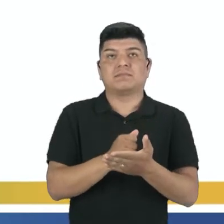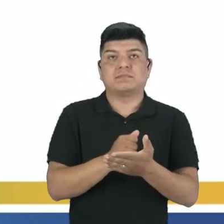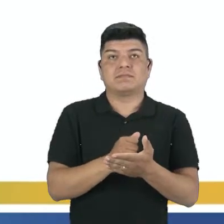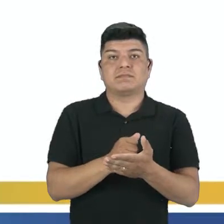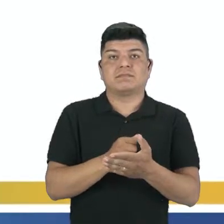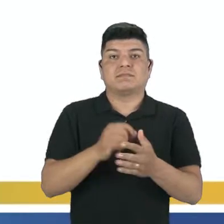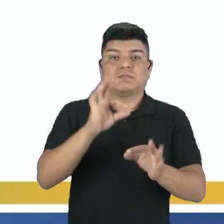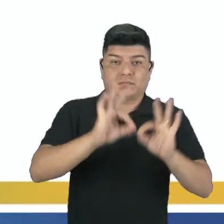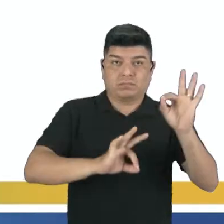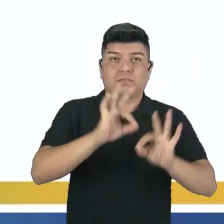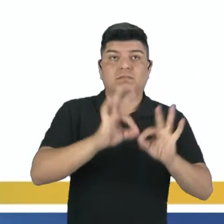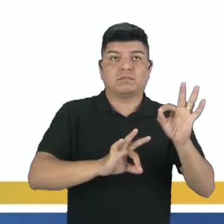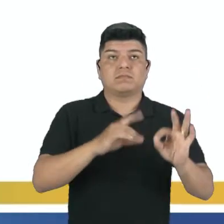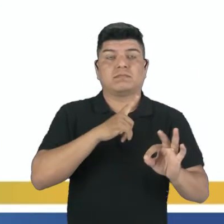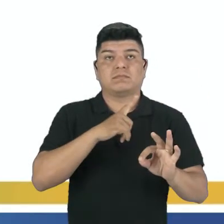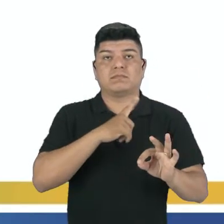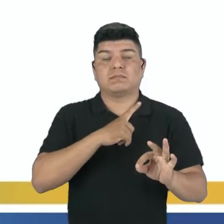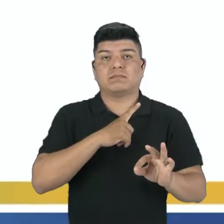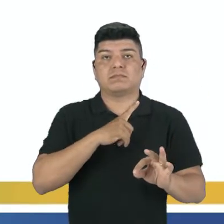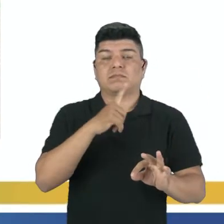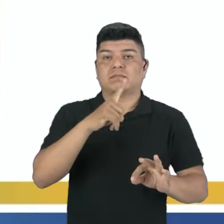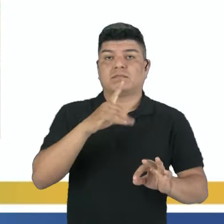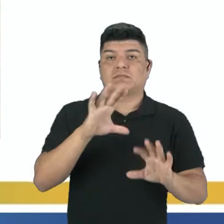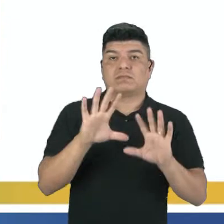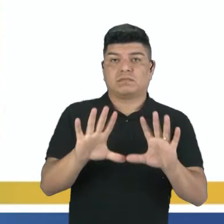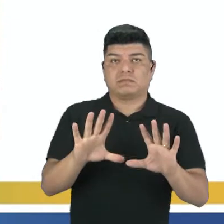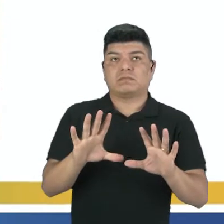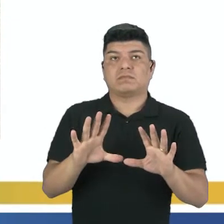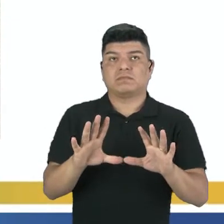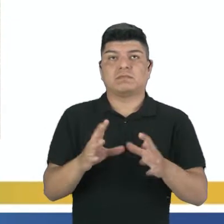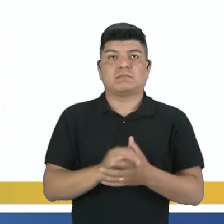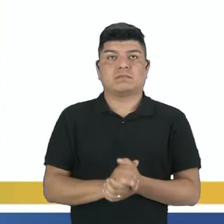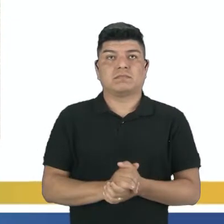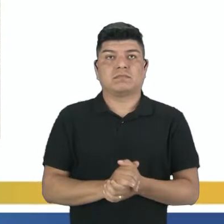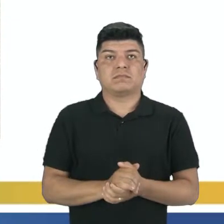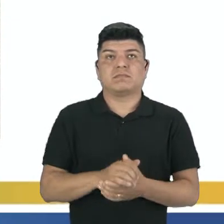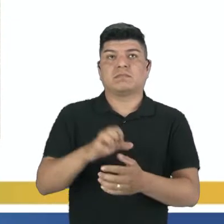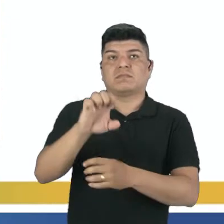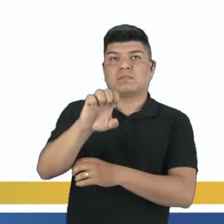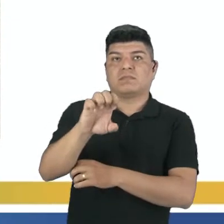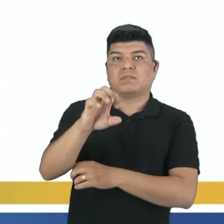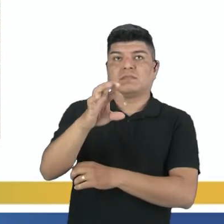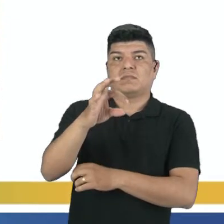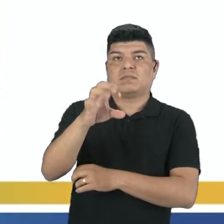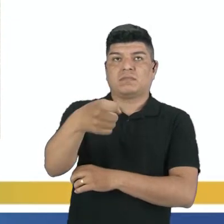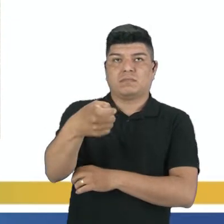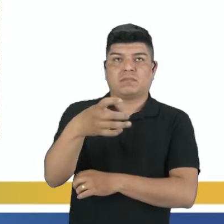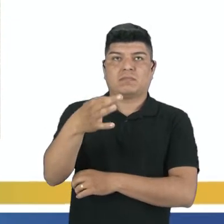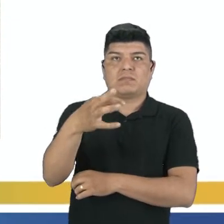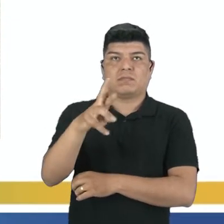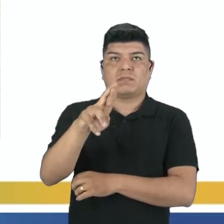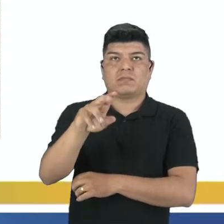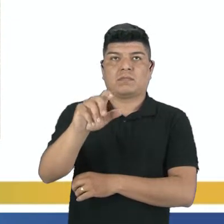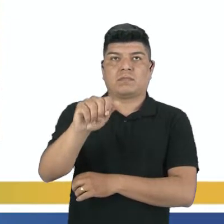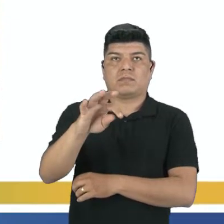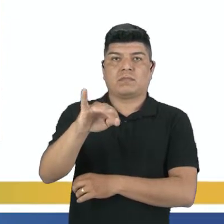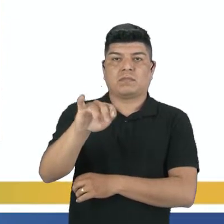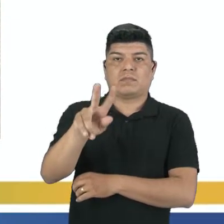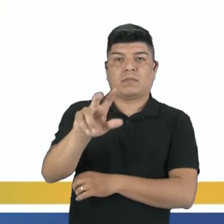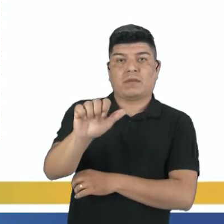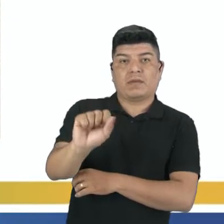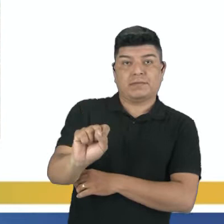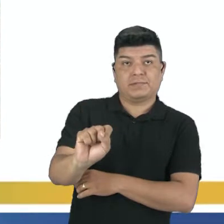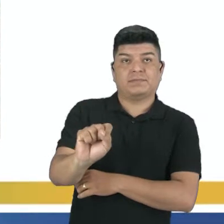forma de produção nós vamos ter, em relação à forma de produção, as indústrias extrativas. Quando se fala de